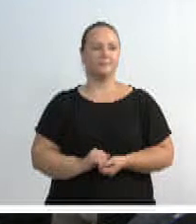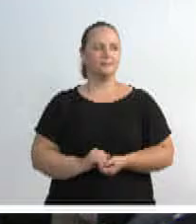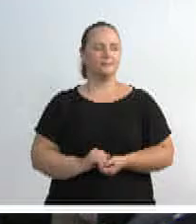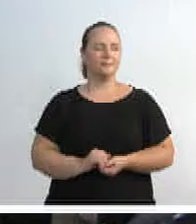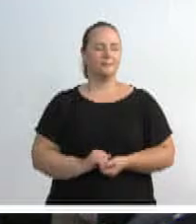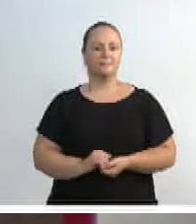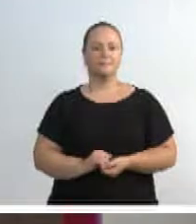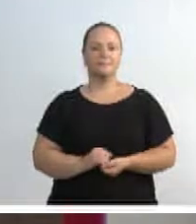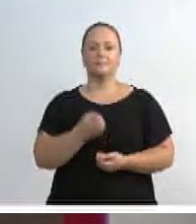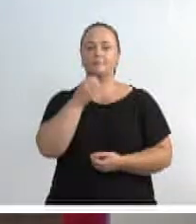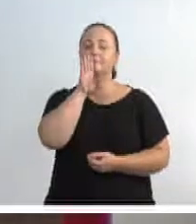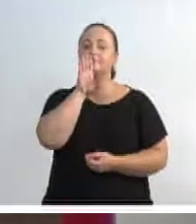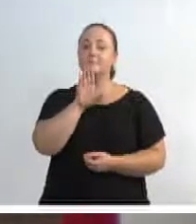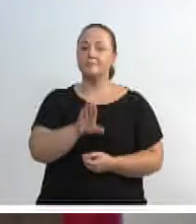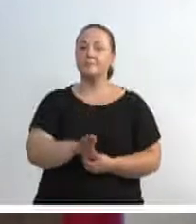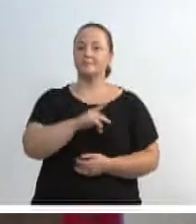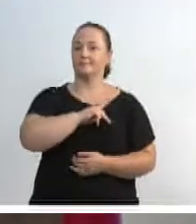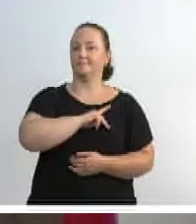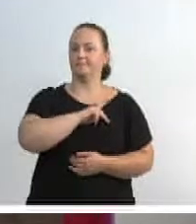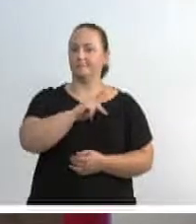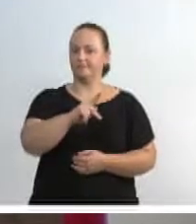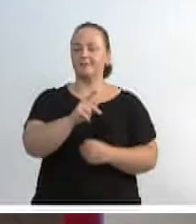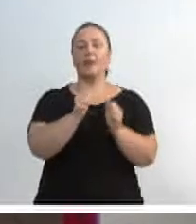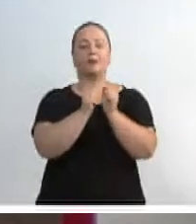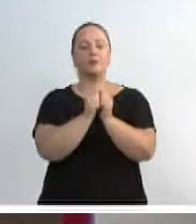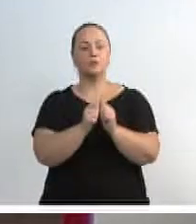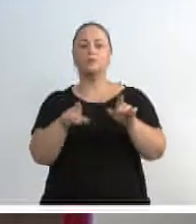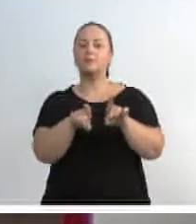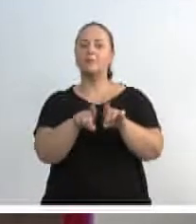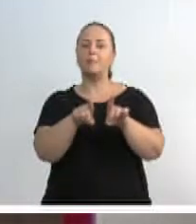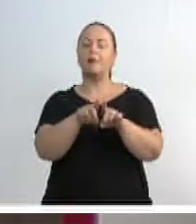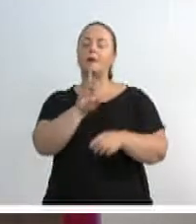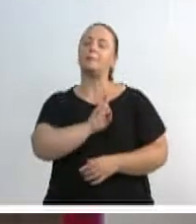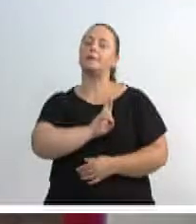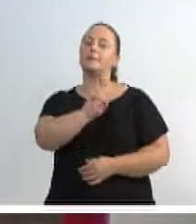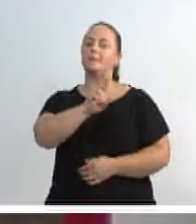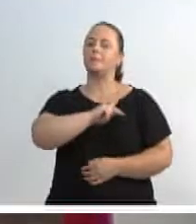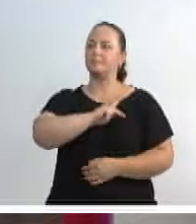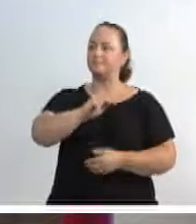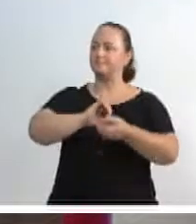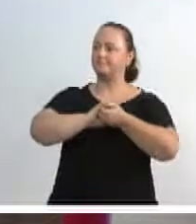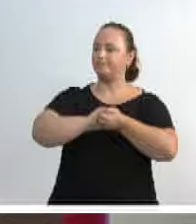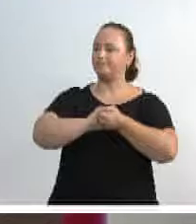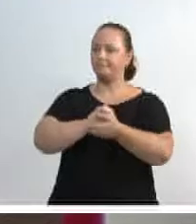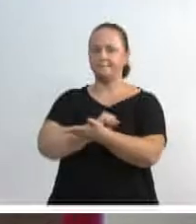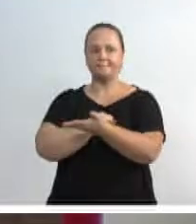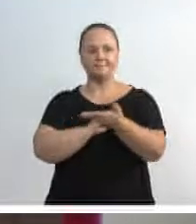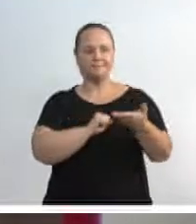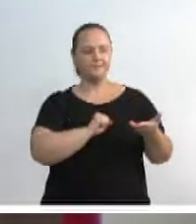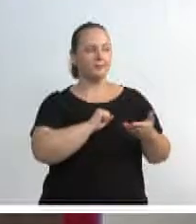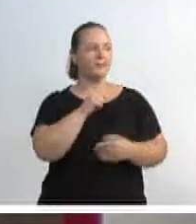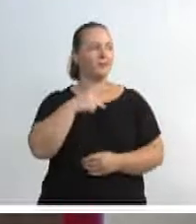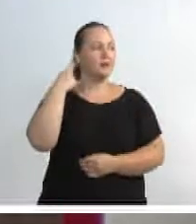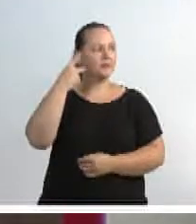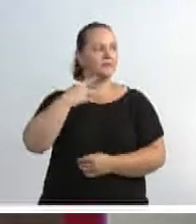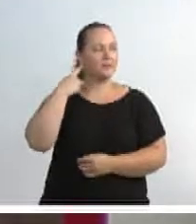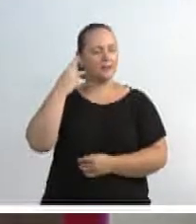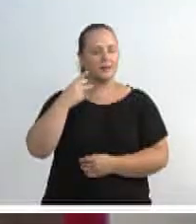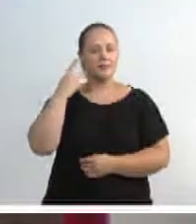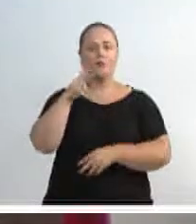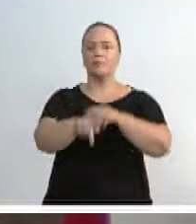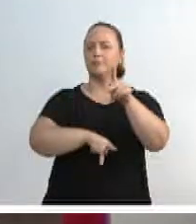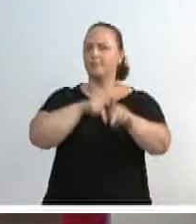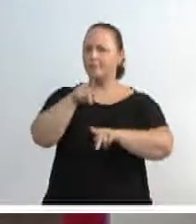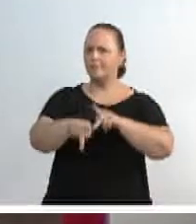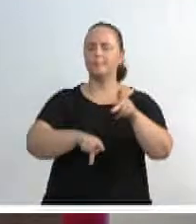Boa tarde, boa tarde, presidente. Através do presidente, vereador Marcos da Rosa, cumprimento todos os colegas vereadores, cumprimento também toda a população,